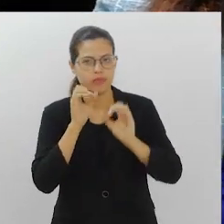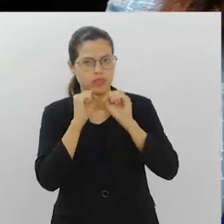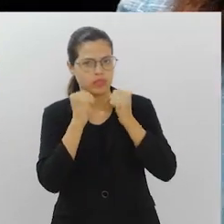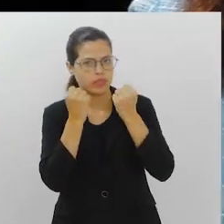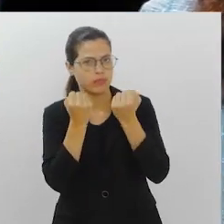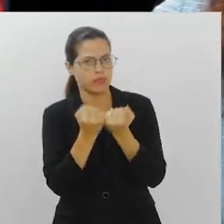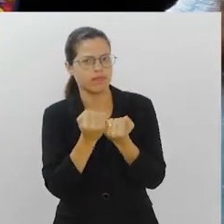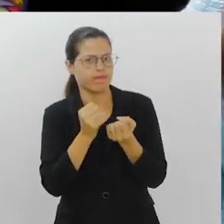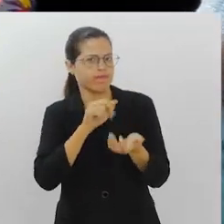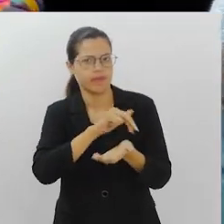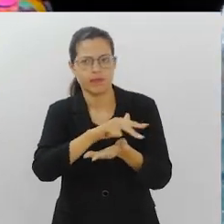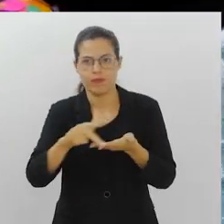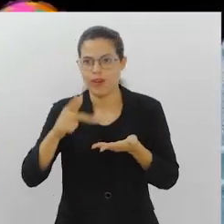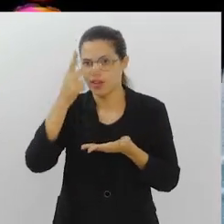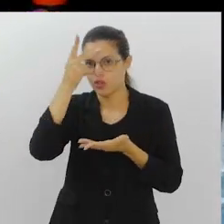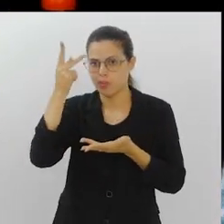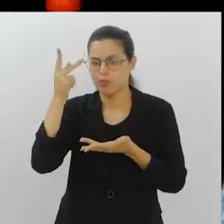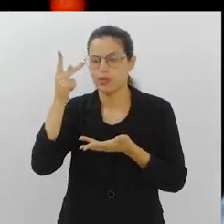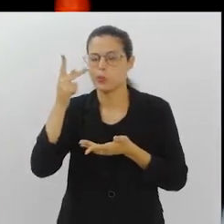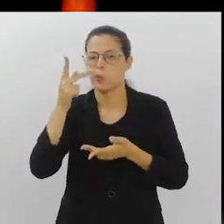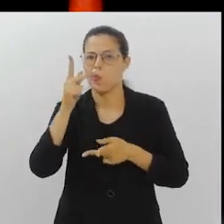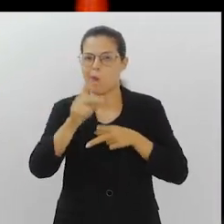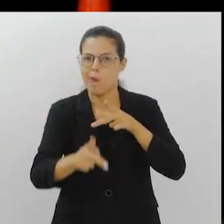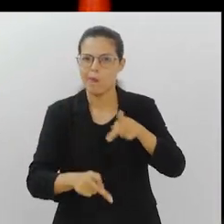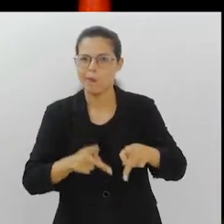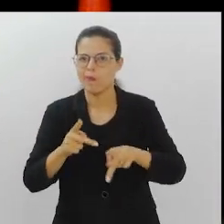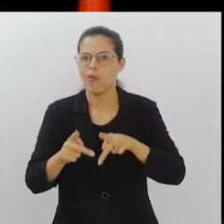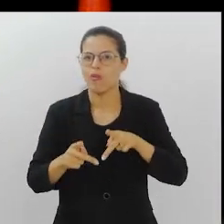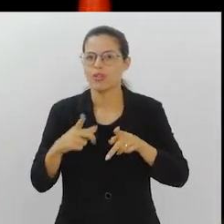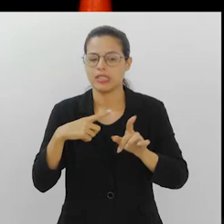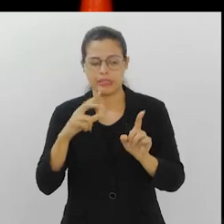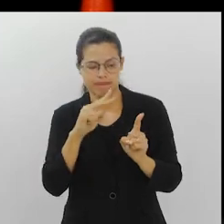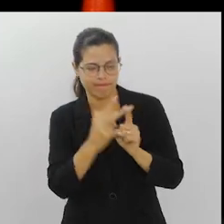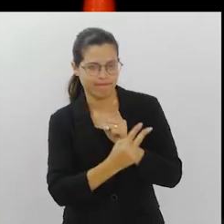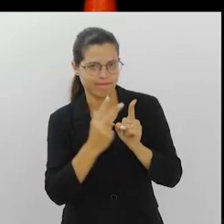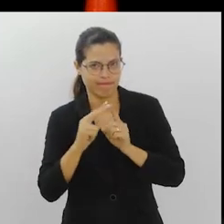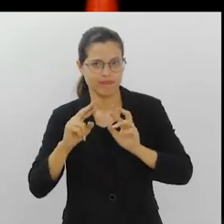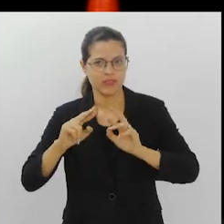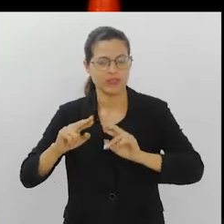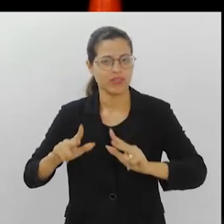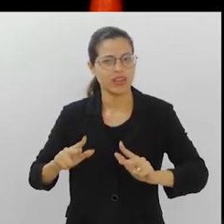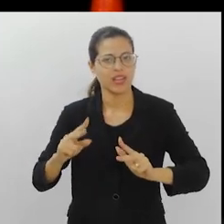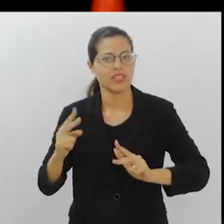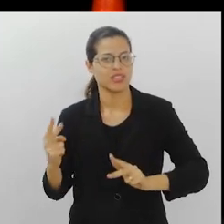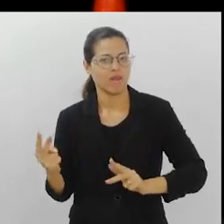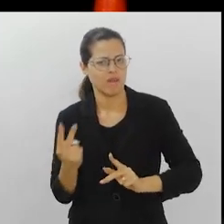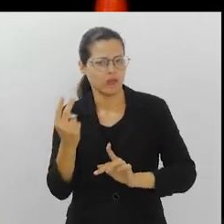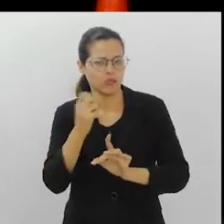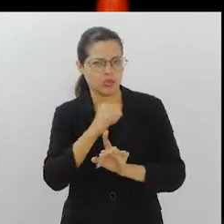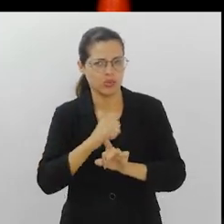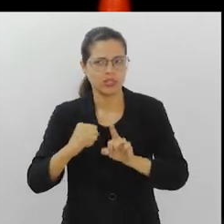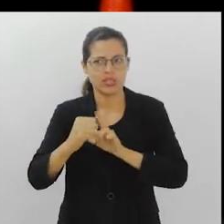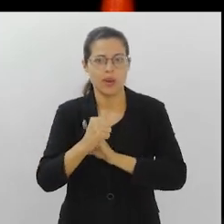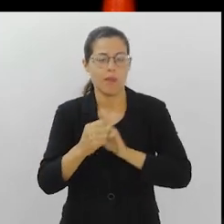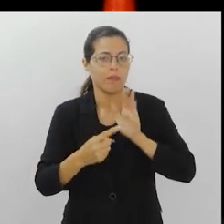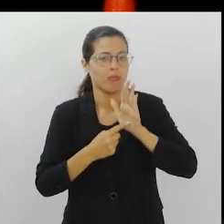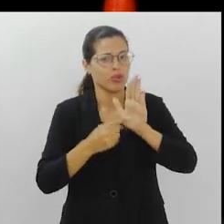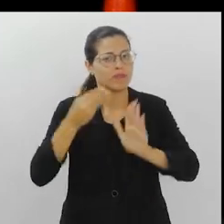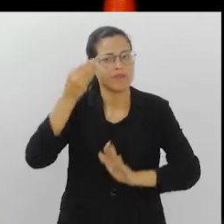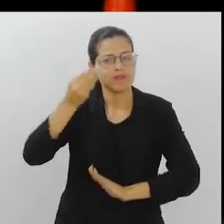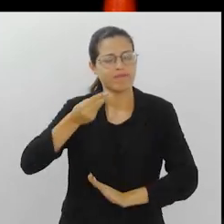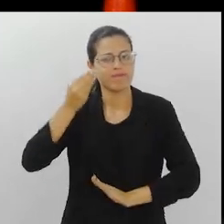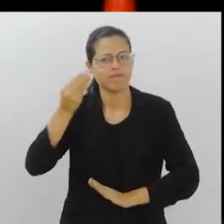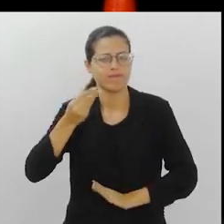jornada é que a vai ter diversos públicos com olhares diferenciados a partir dos seus próprios padrões sociais, trazendo para a gente